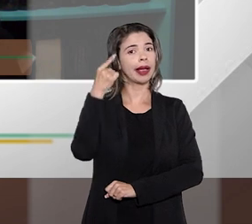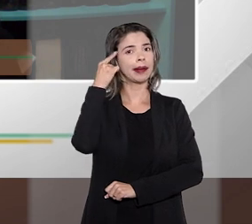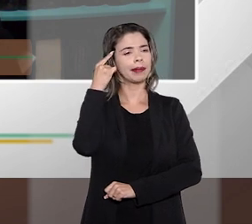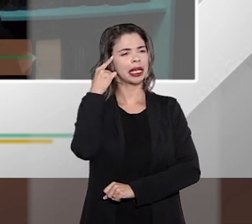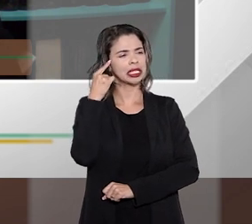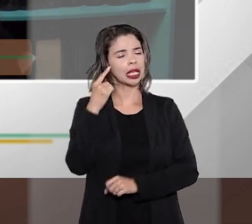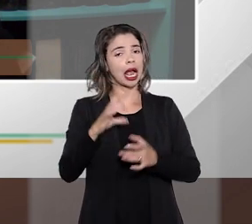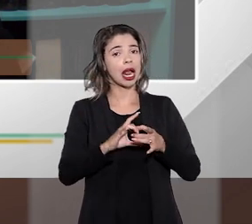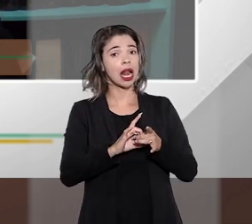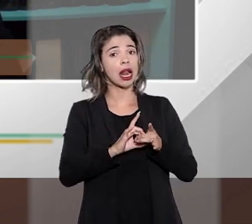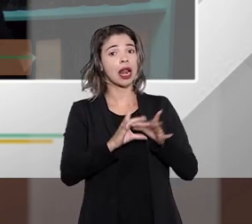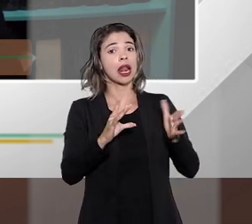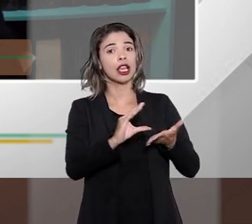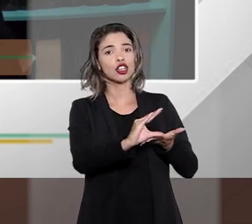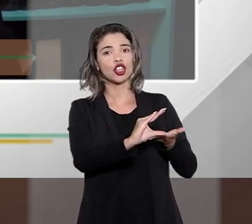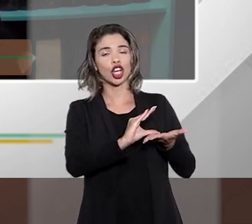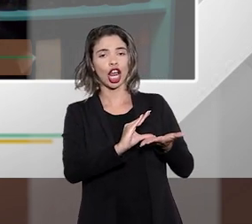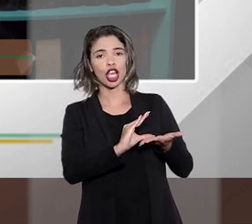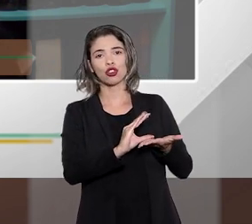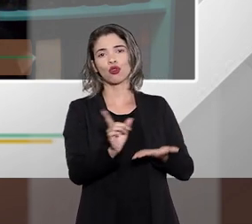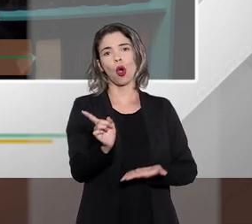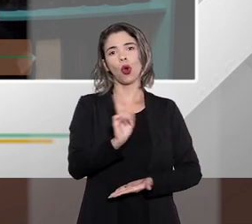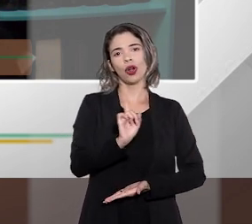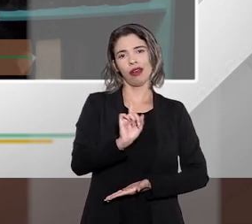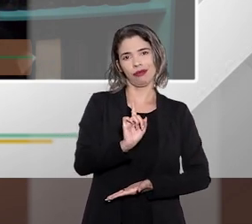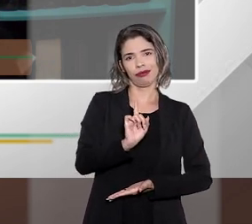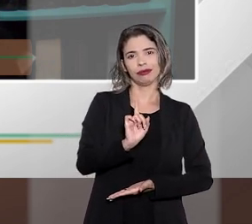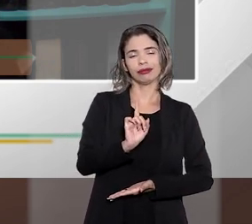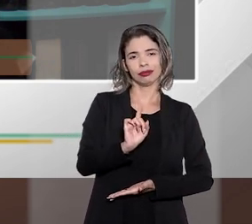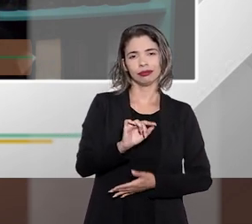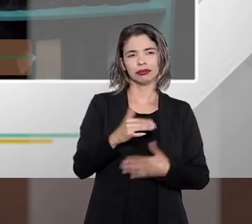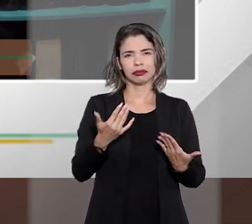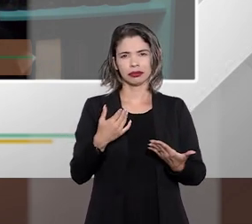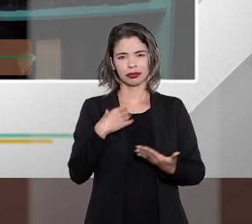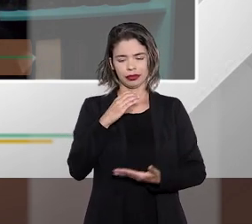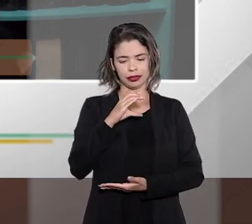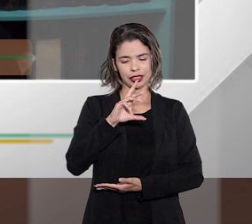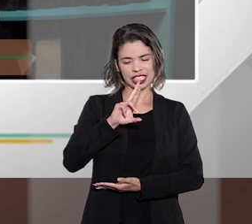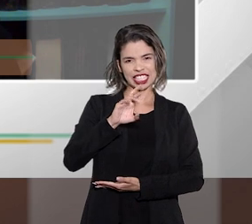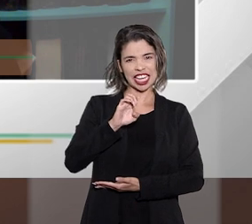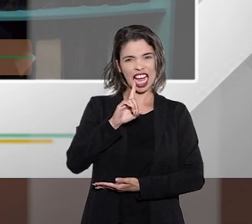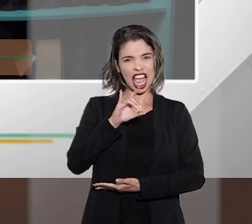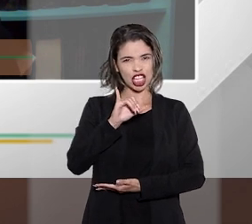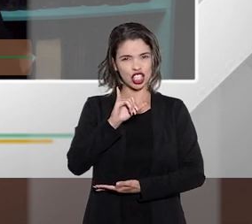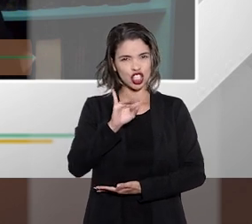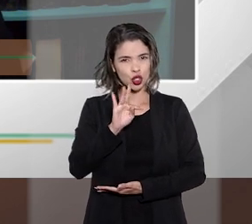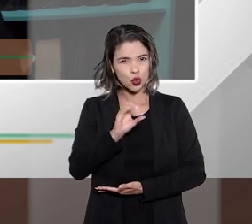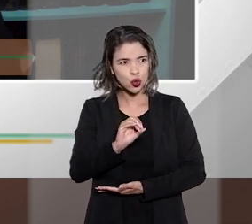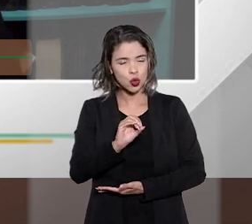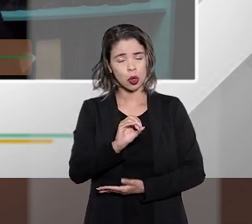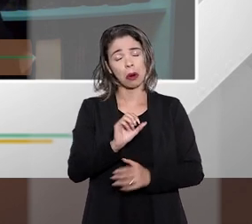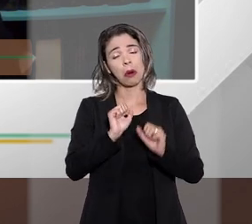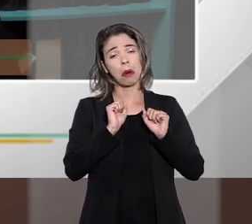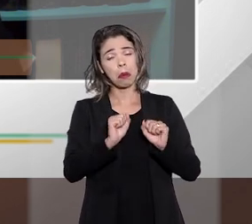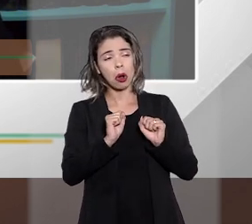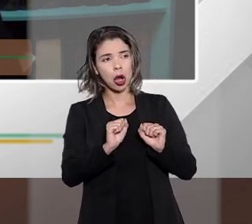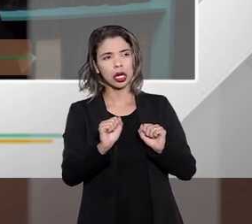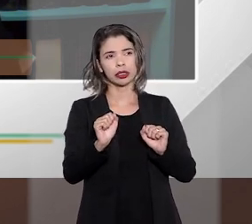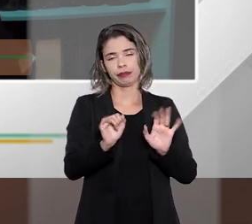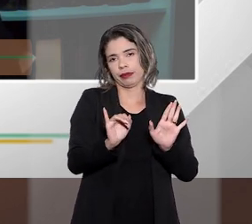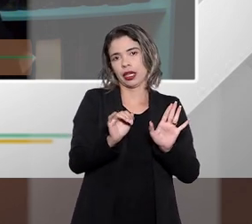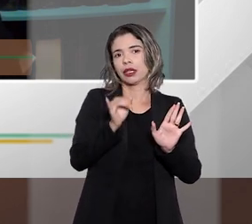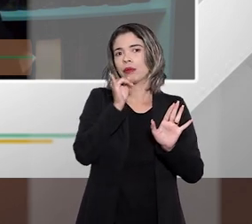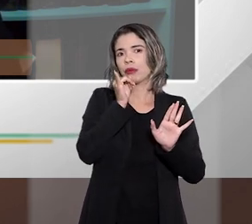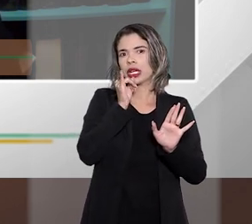ou não de se conceder por exemplo crédito ao consumidor não é que seja proibido conceder crédito a quem